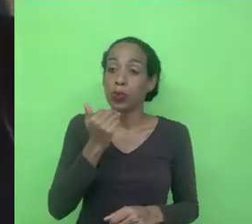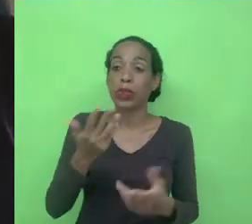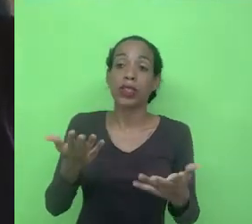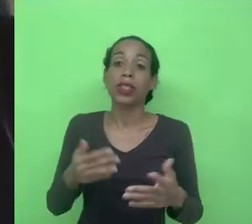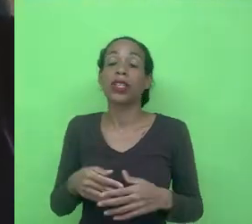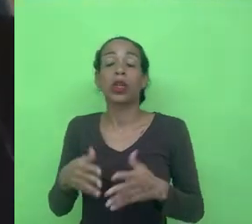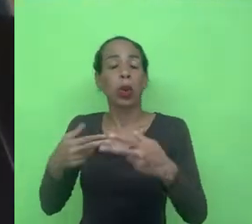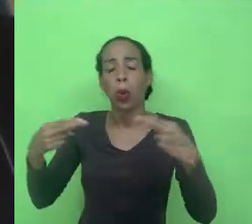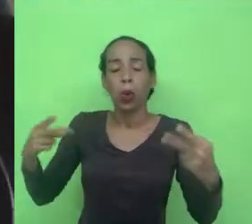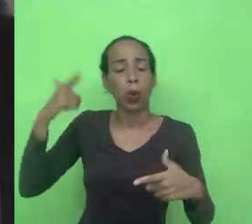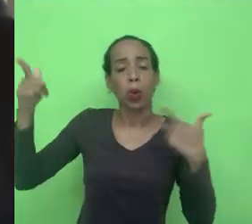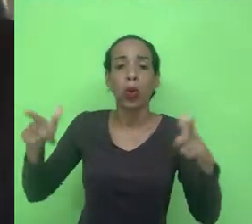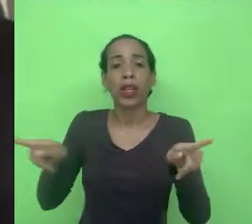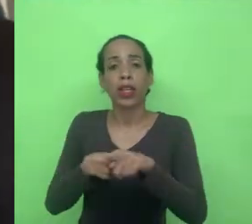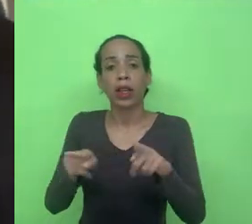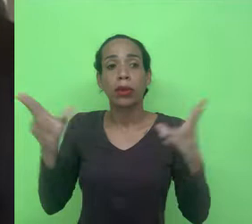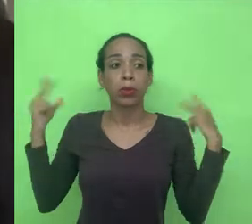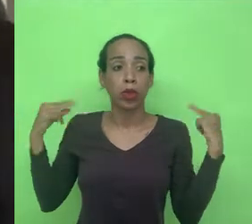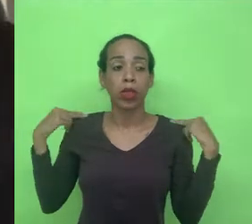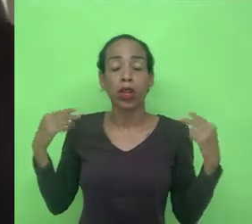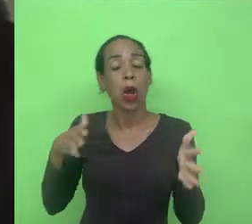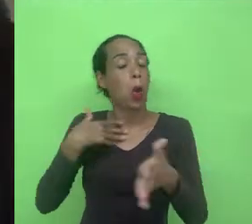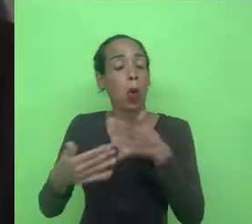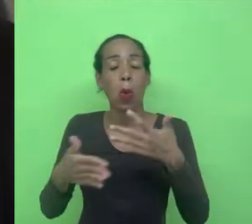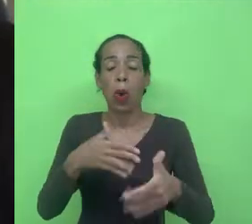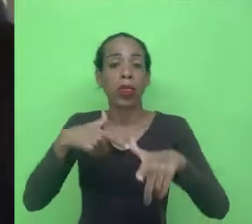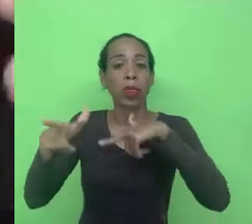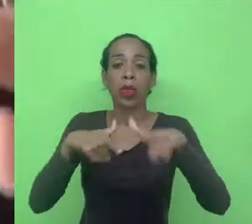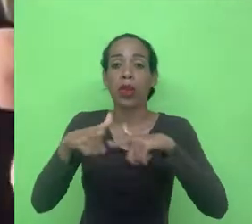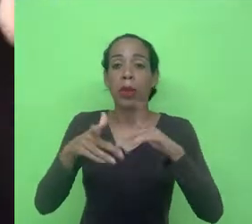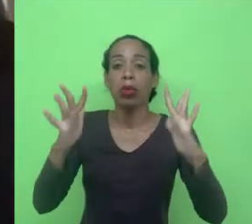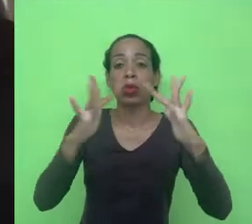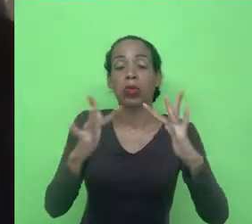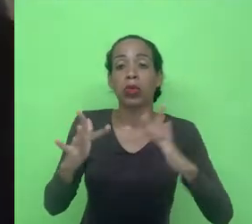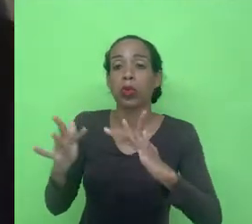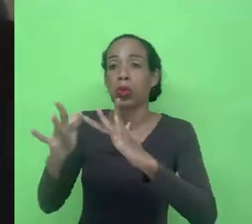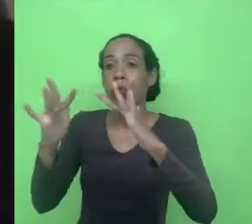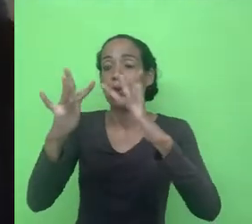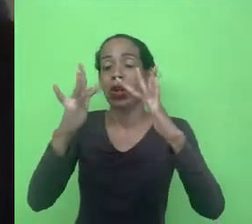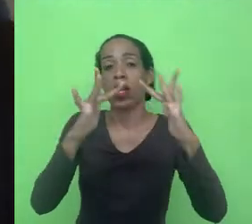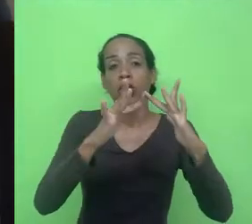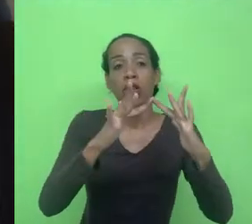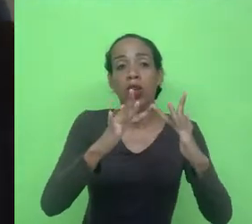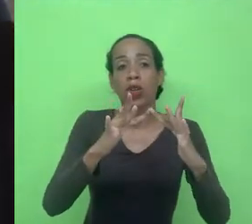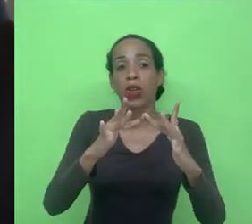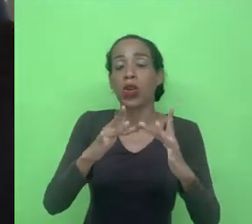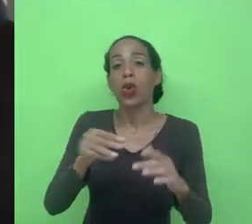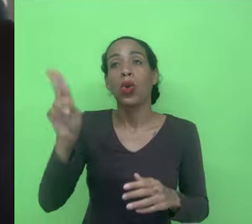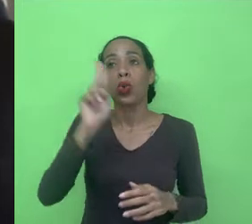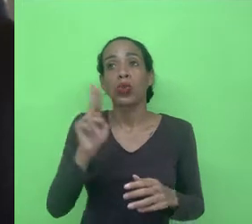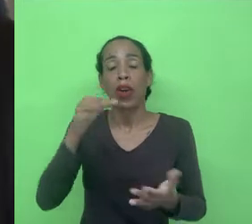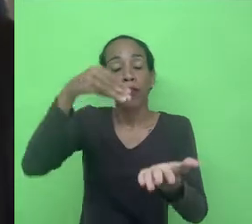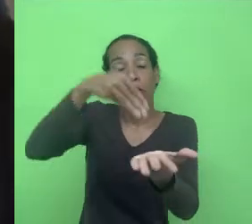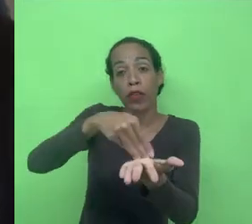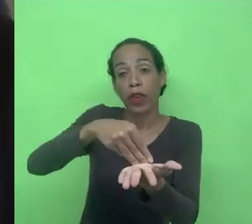aqui no Brasil. Mas qualquer trabalho que ele seja que conecte um trabalhador a um usuário final através de uma